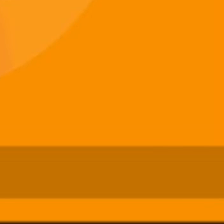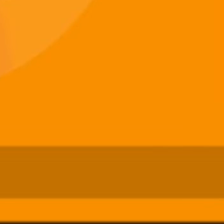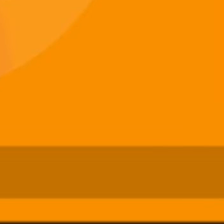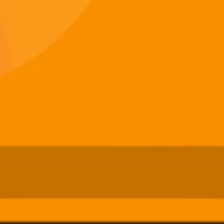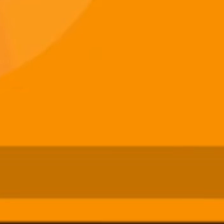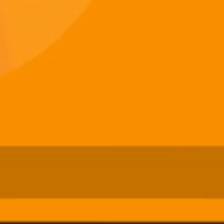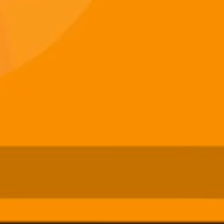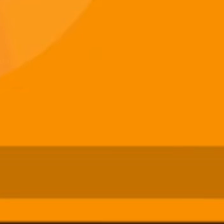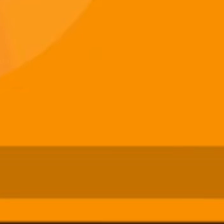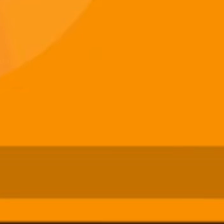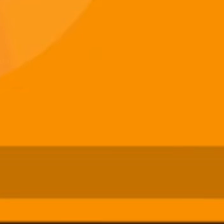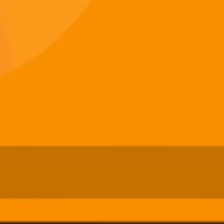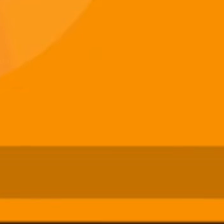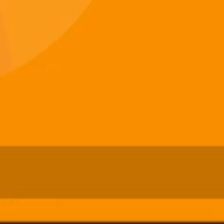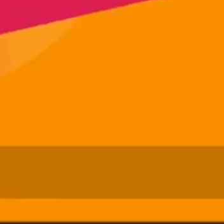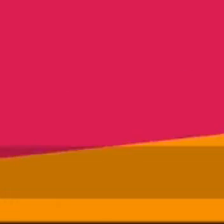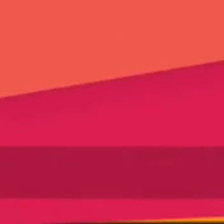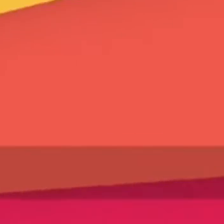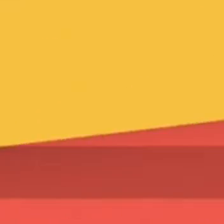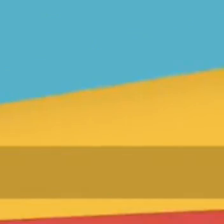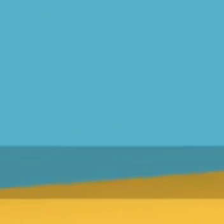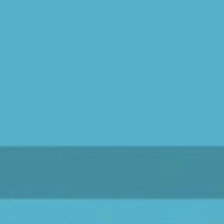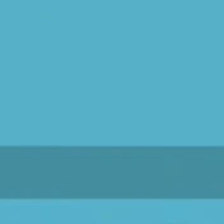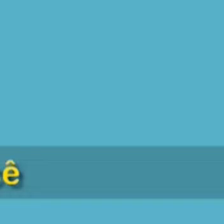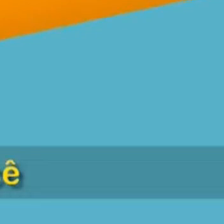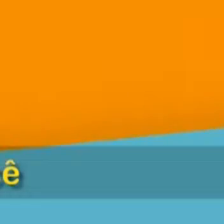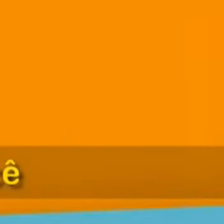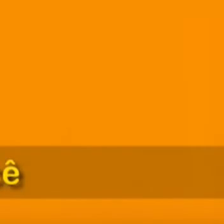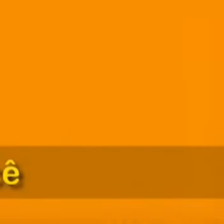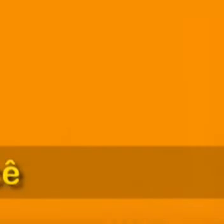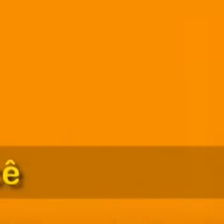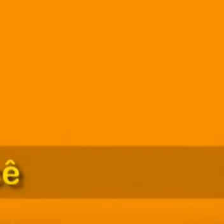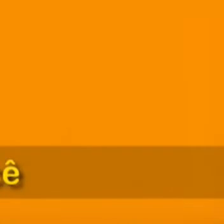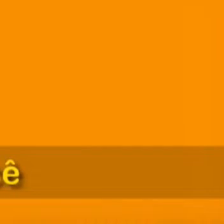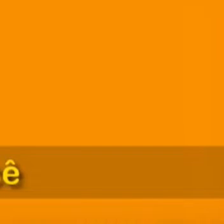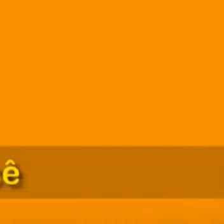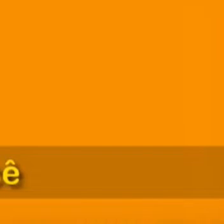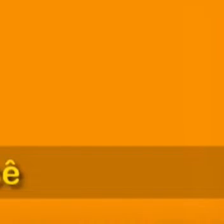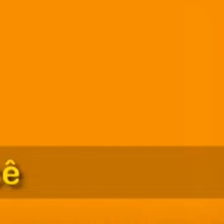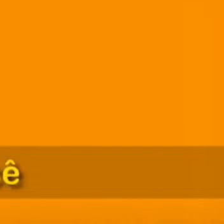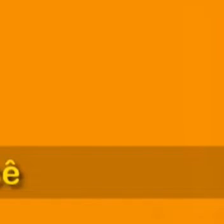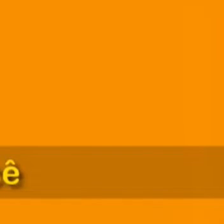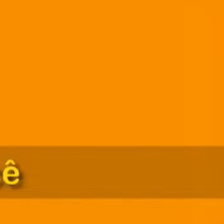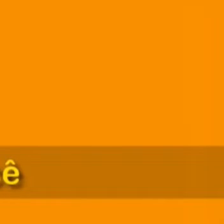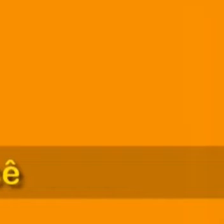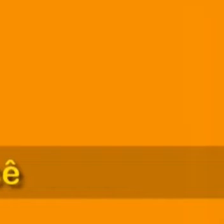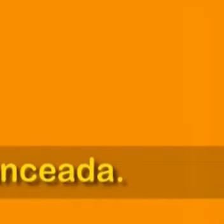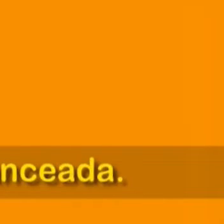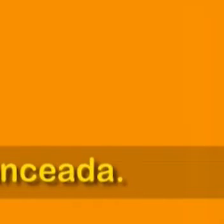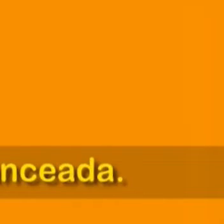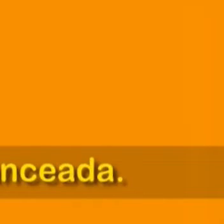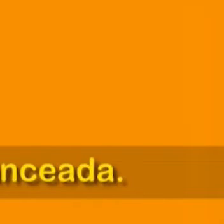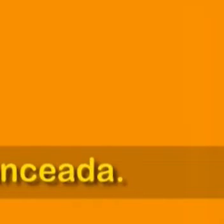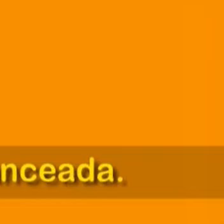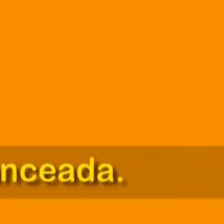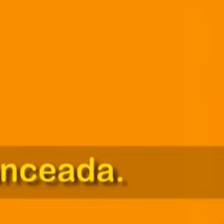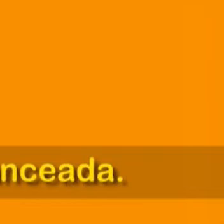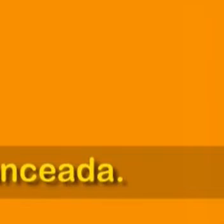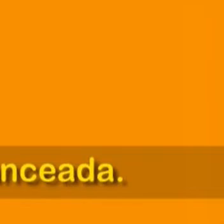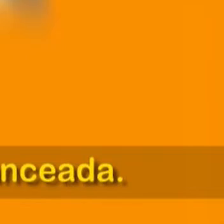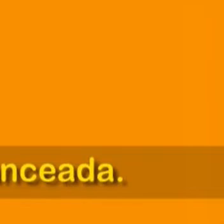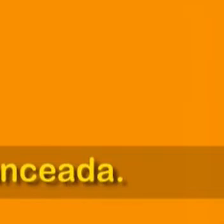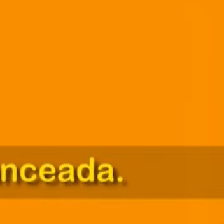cuidar bem das emoções e da alimentação. Observe quais alimentos não fazem bem a você e evite